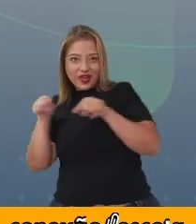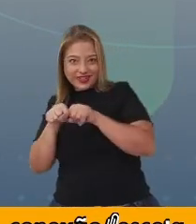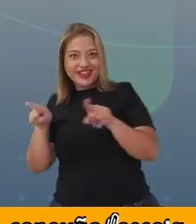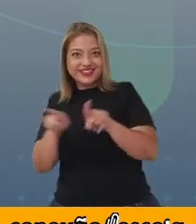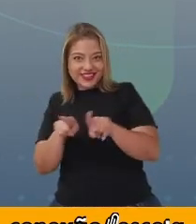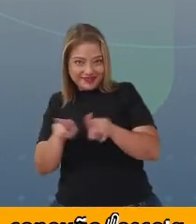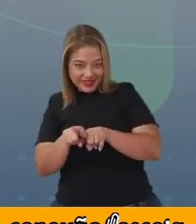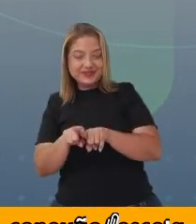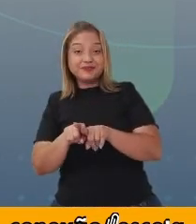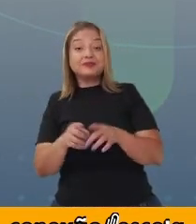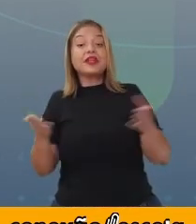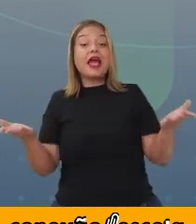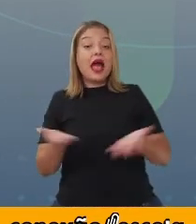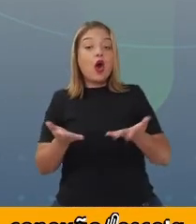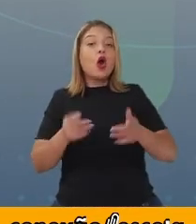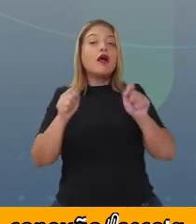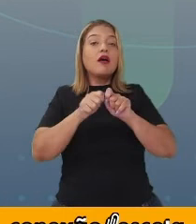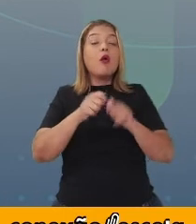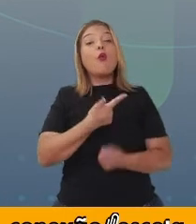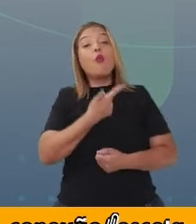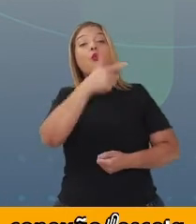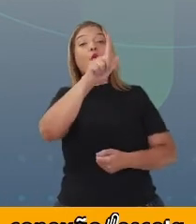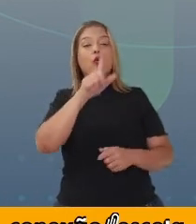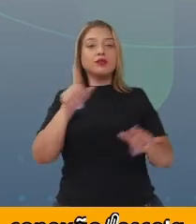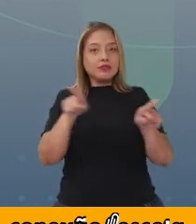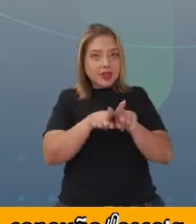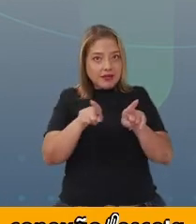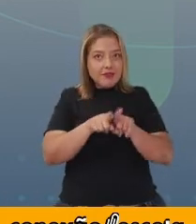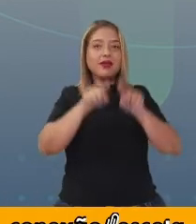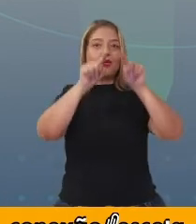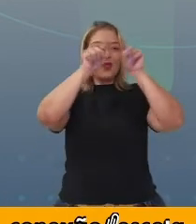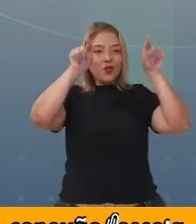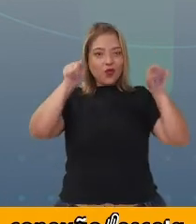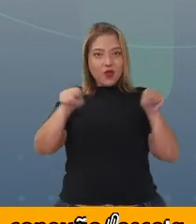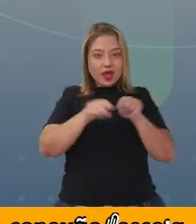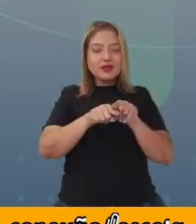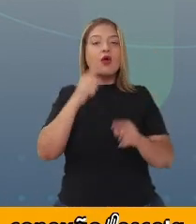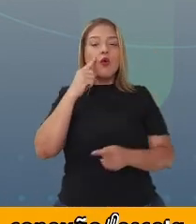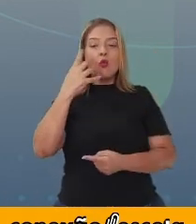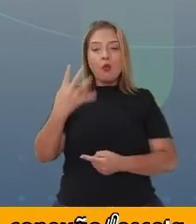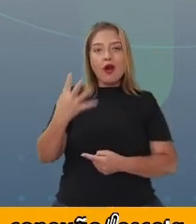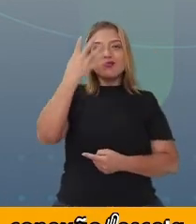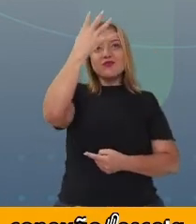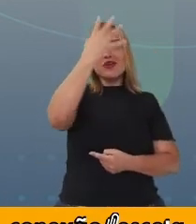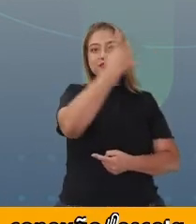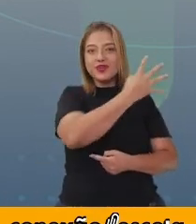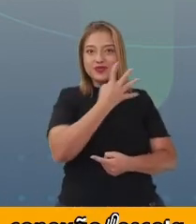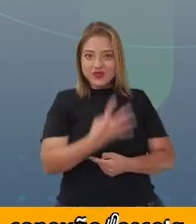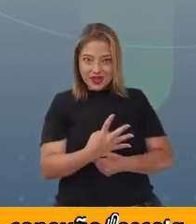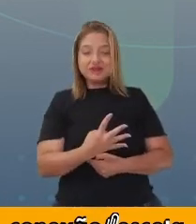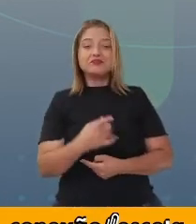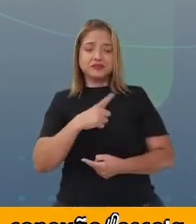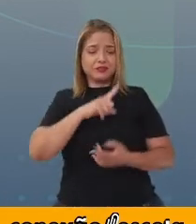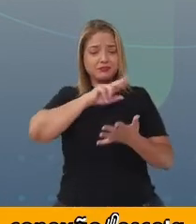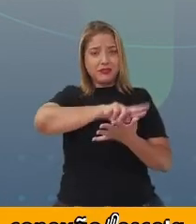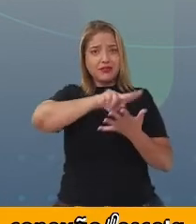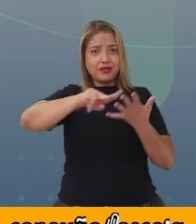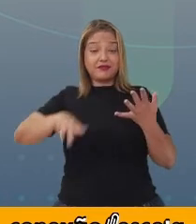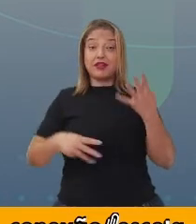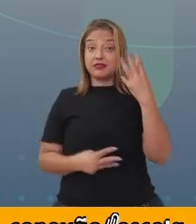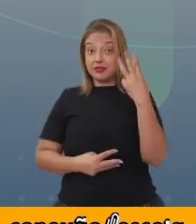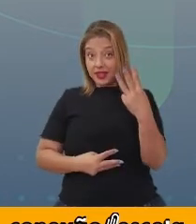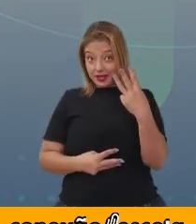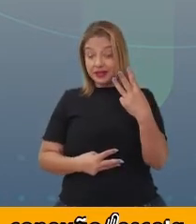do tamanho, 4 por 4. Vamos ver o vídeo? Acompanhando o vídeo, vocês vão